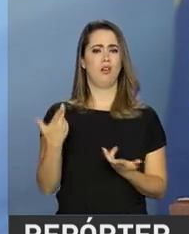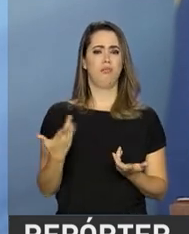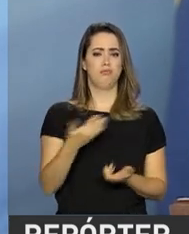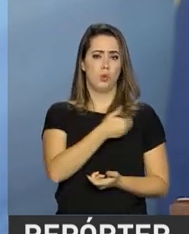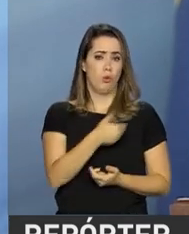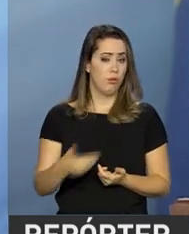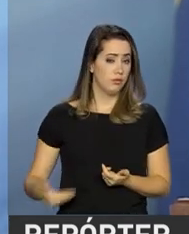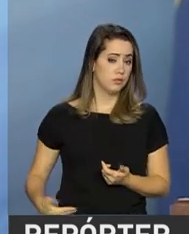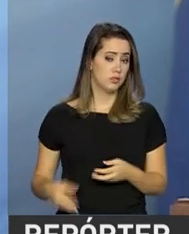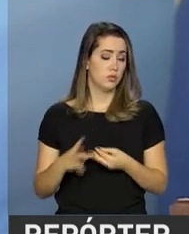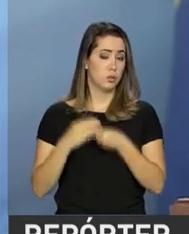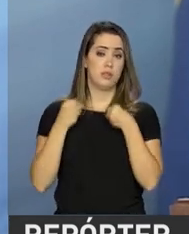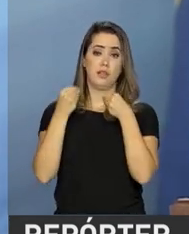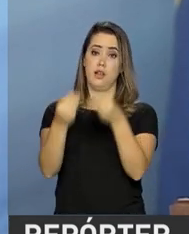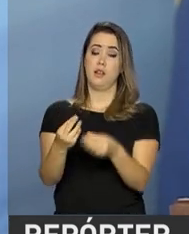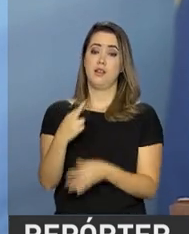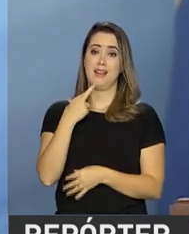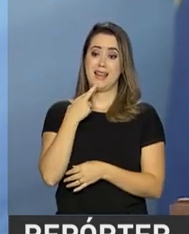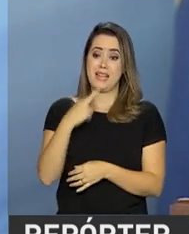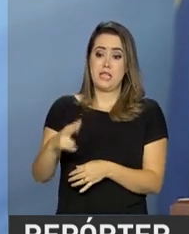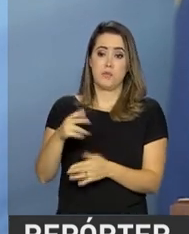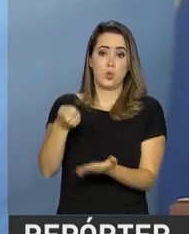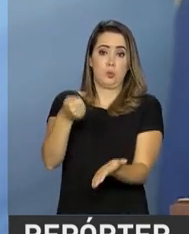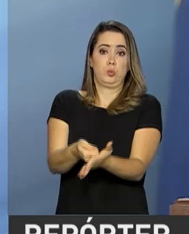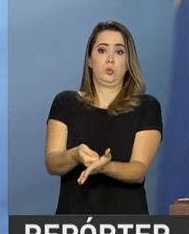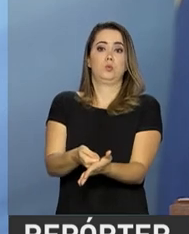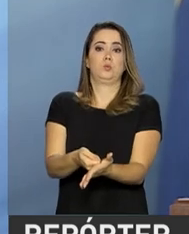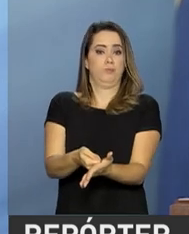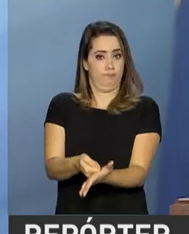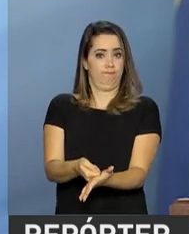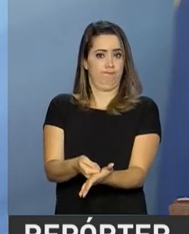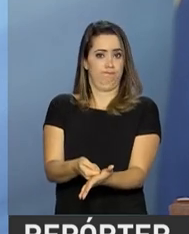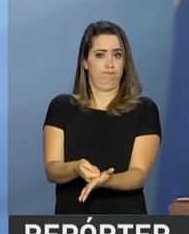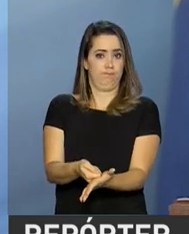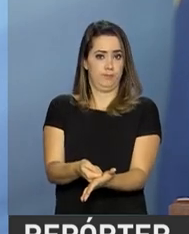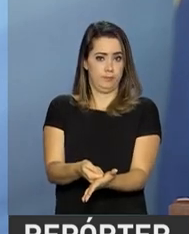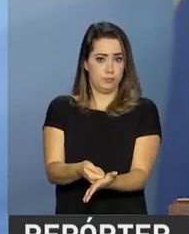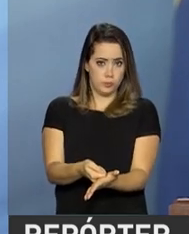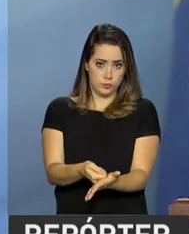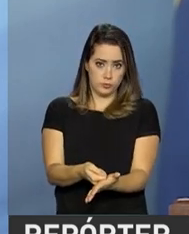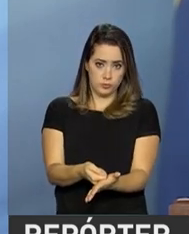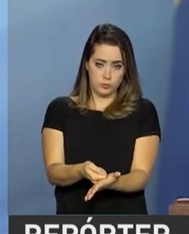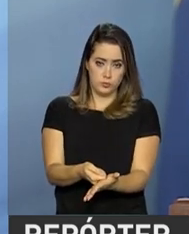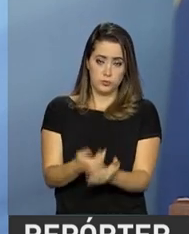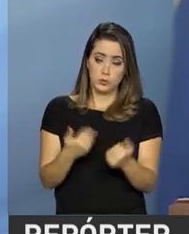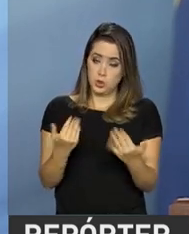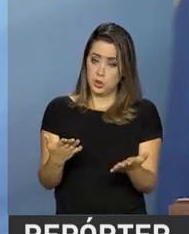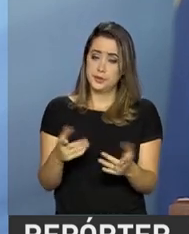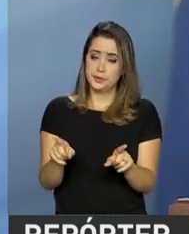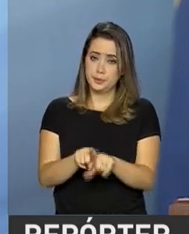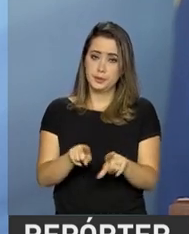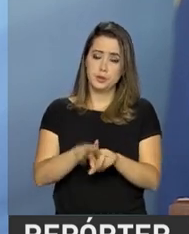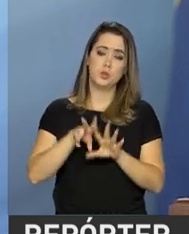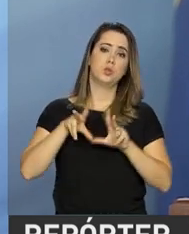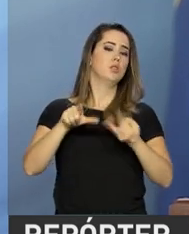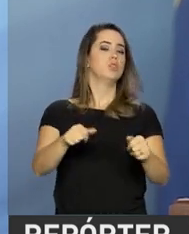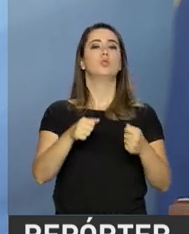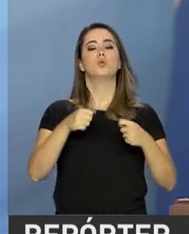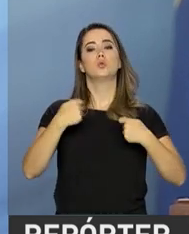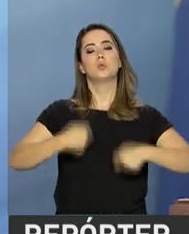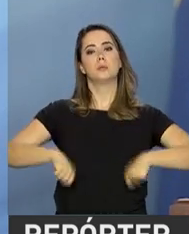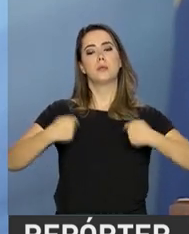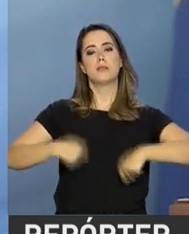dará respostas duras, firmes e adotará todas as